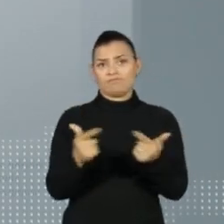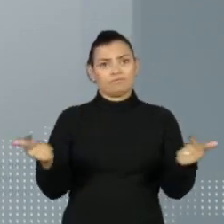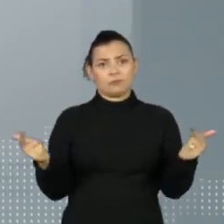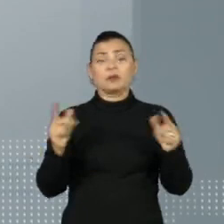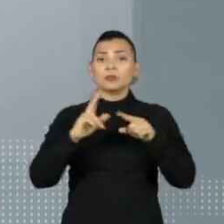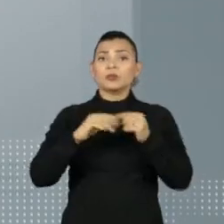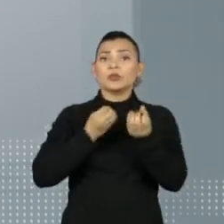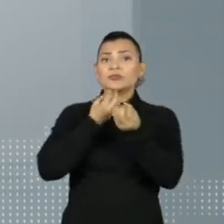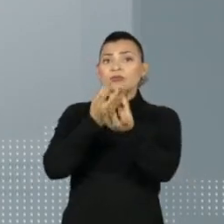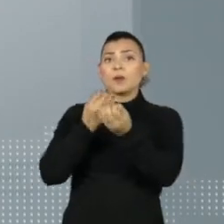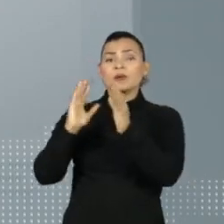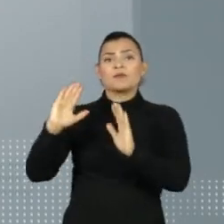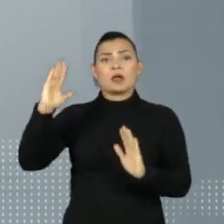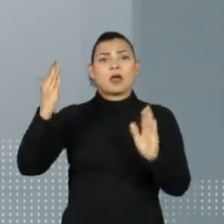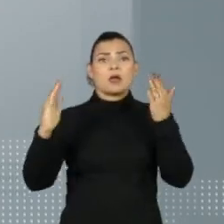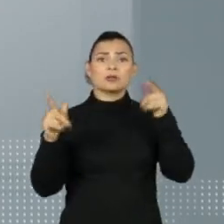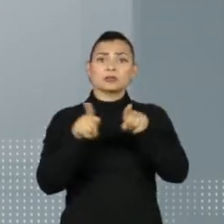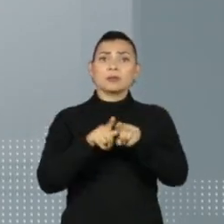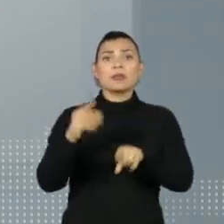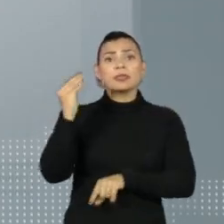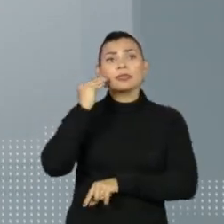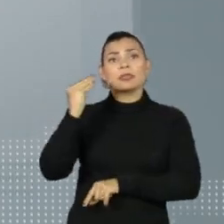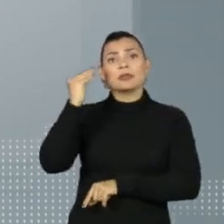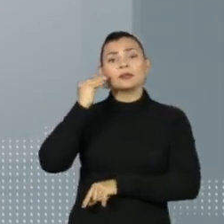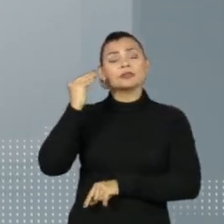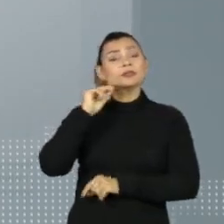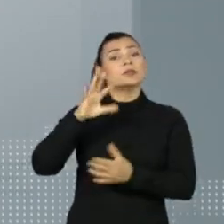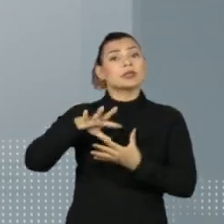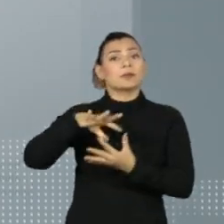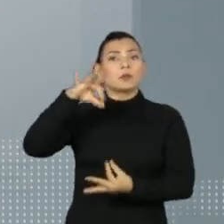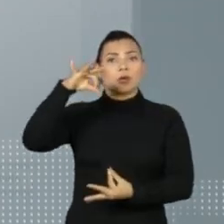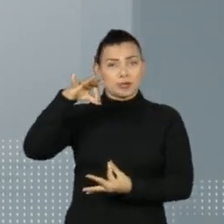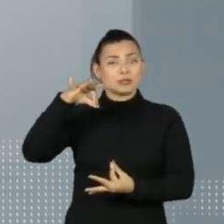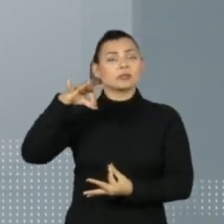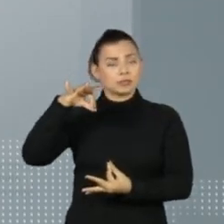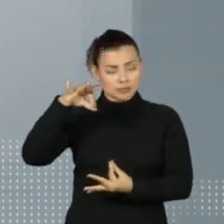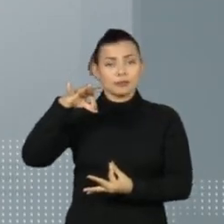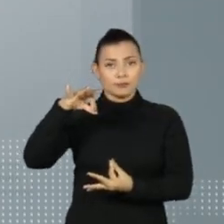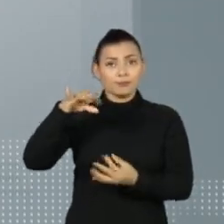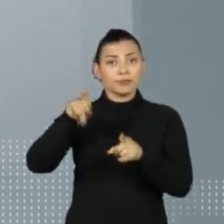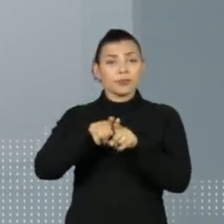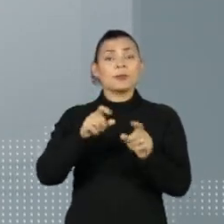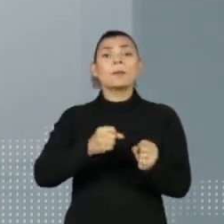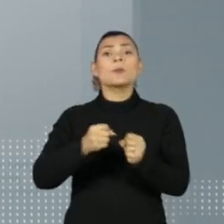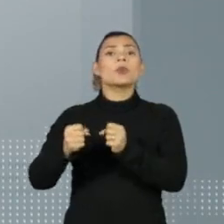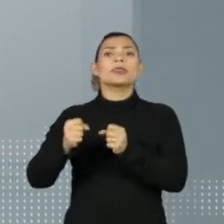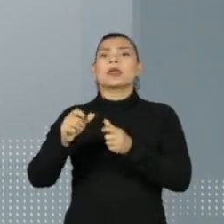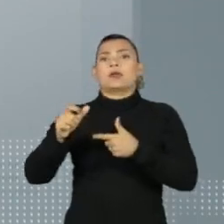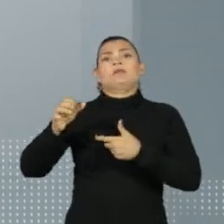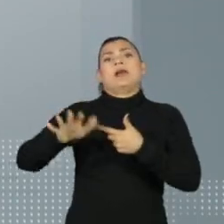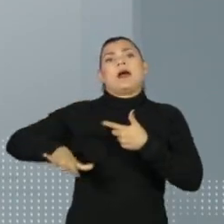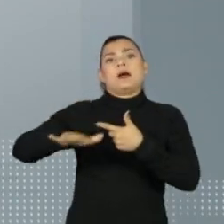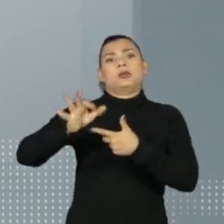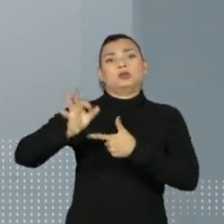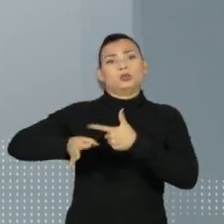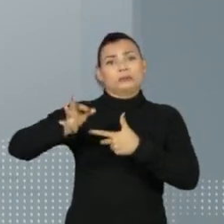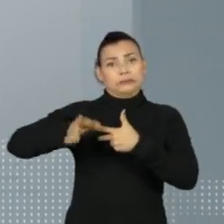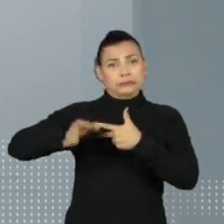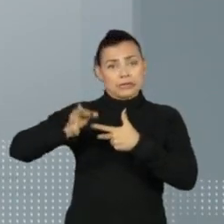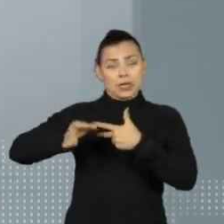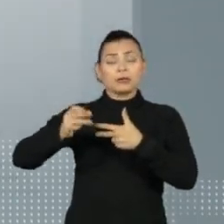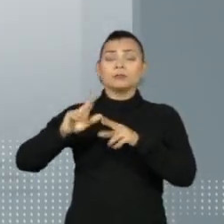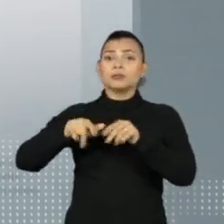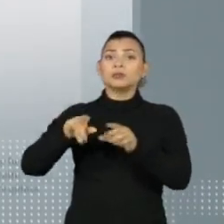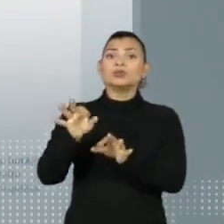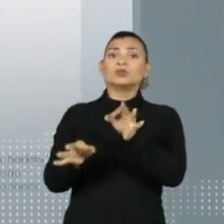reunindo informações fraudulentas e atentatórias ao Estado Democrático de Direito e ao Poder Judiciário, em especial à Justiça